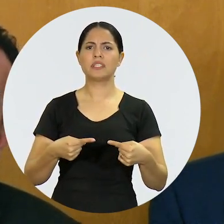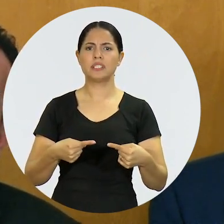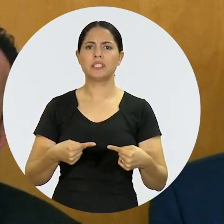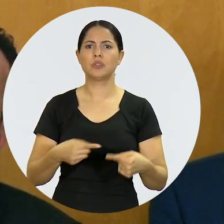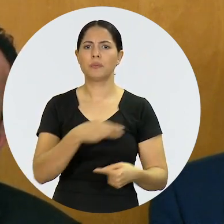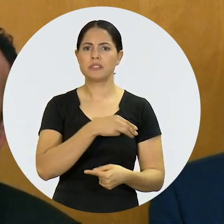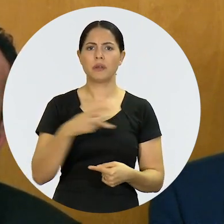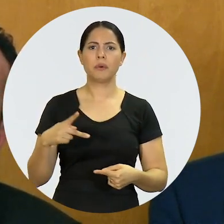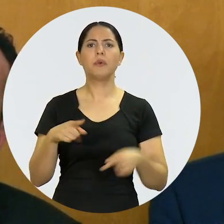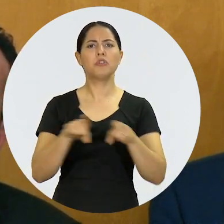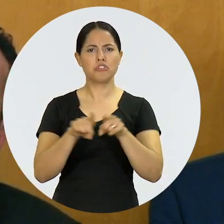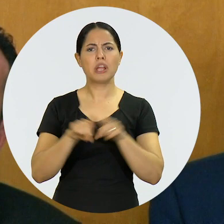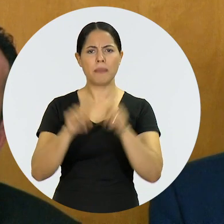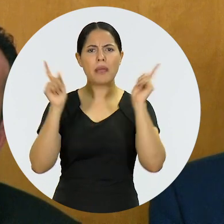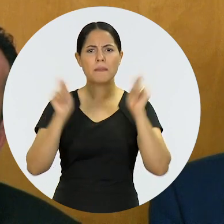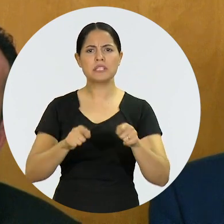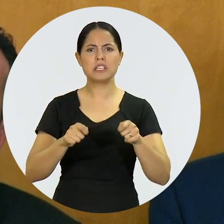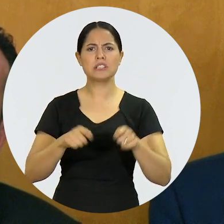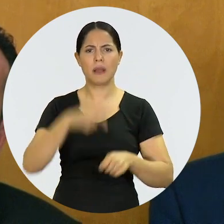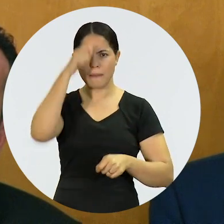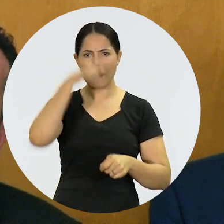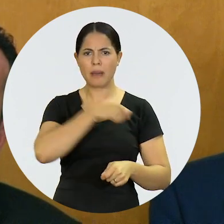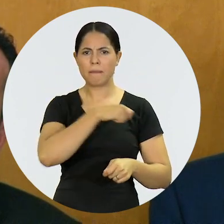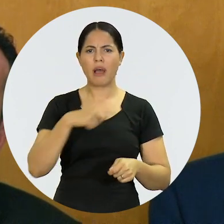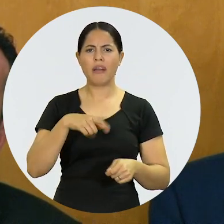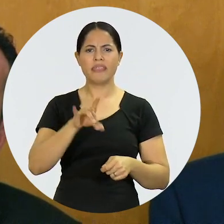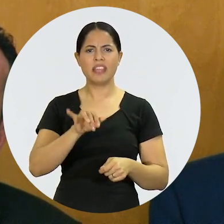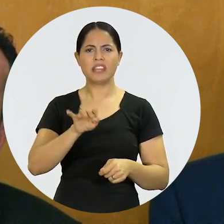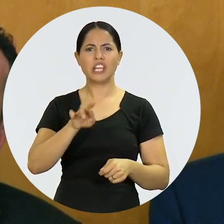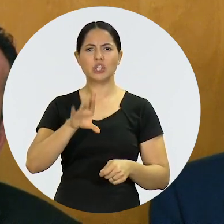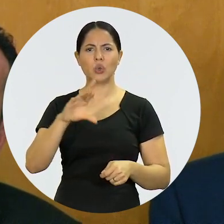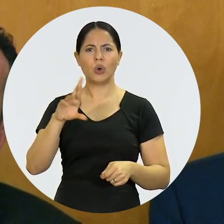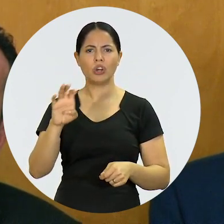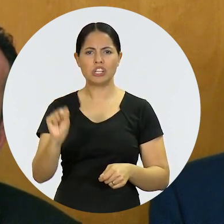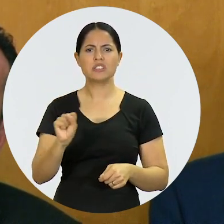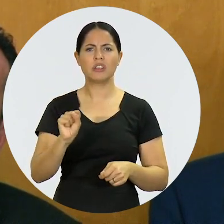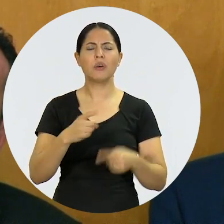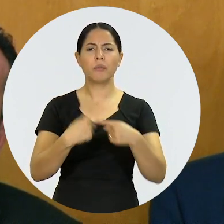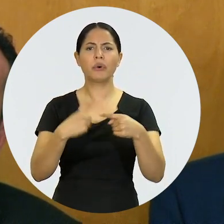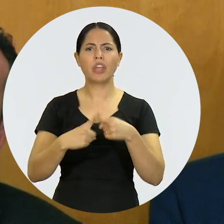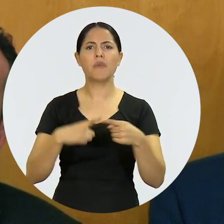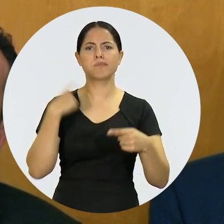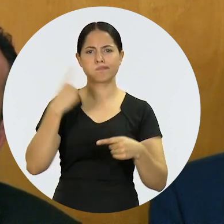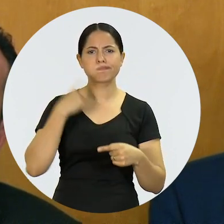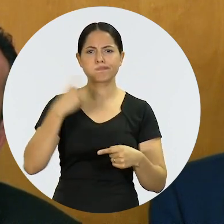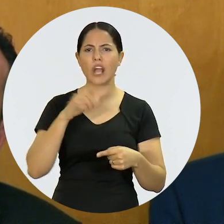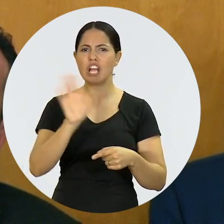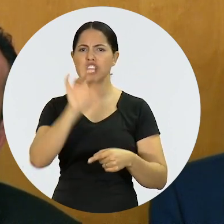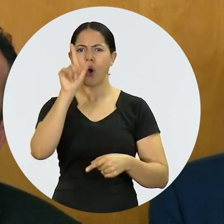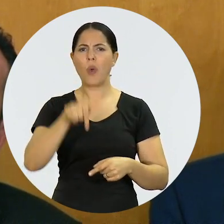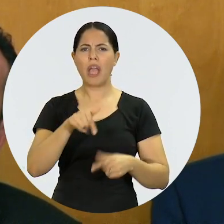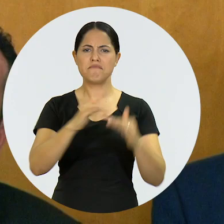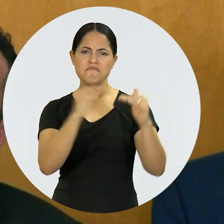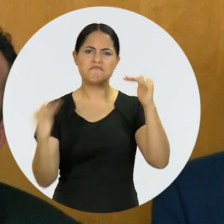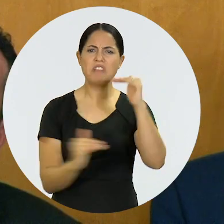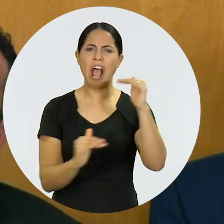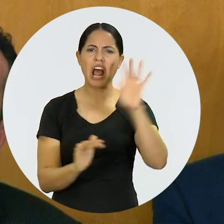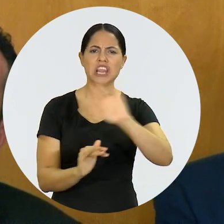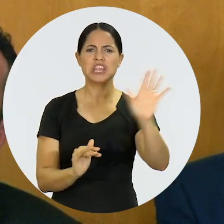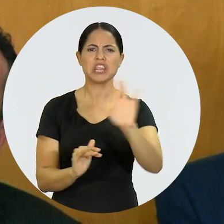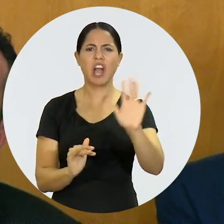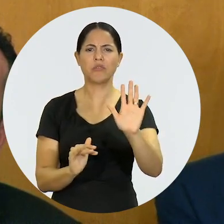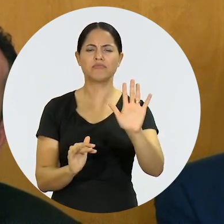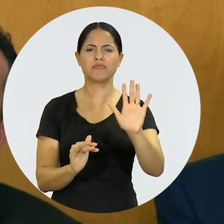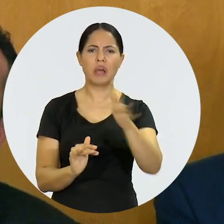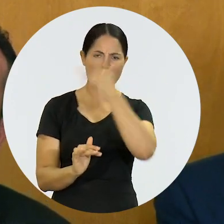também se submetam aos detectores de metais. Ou todos se submetem ou ninguém se submete, porque a advocacia não